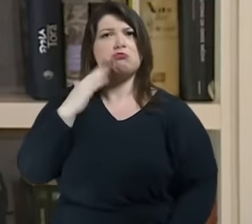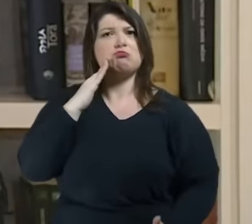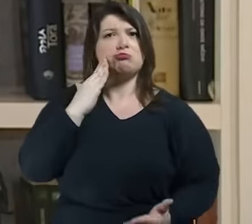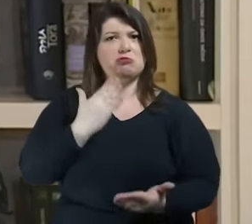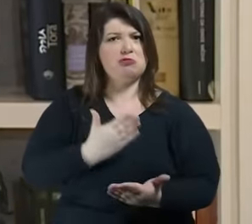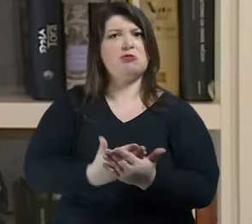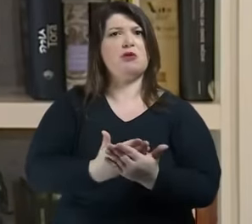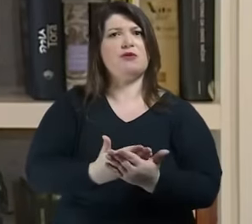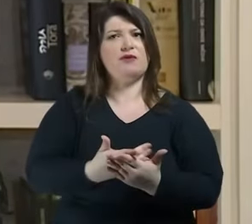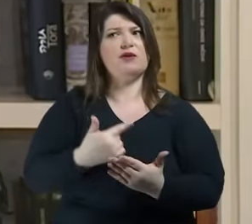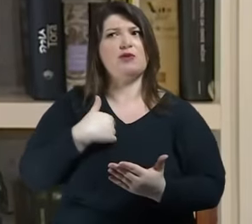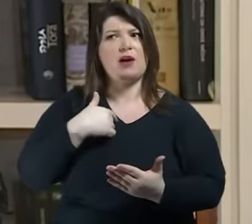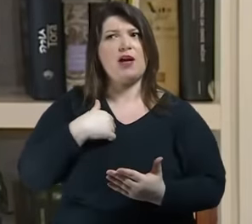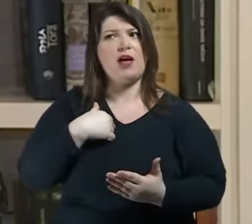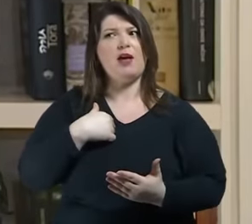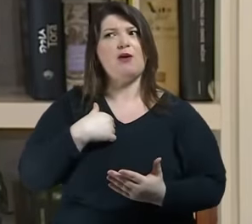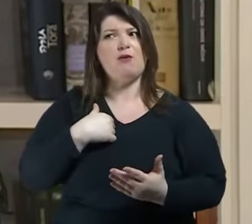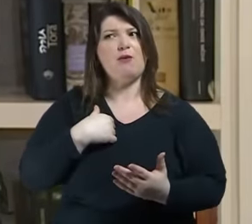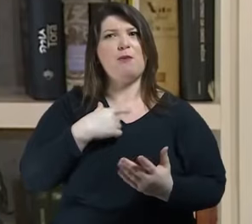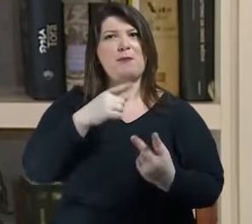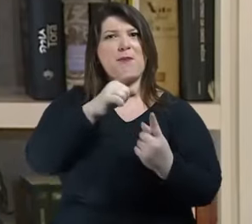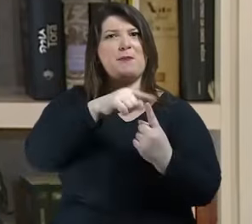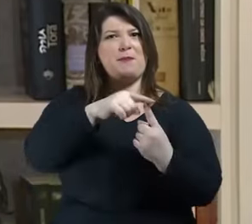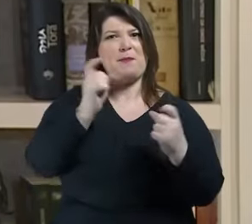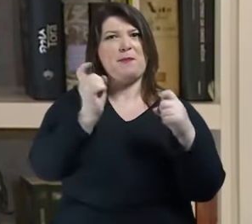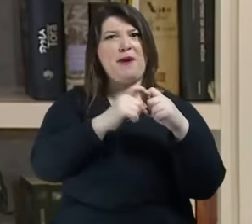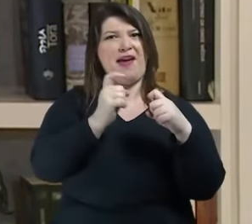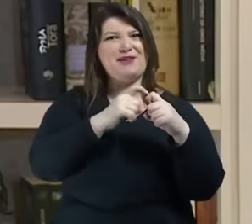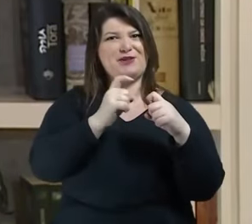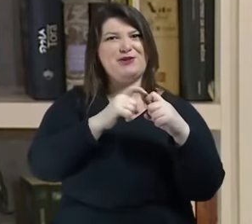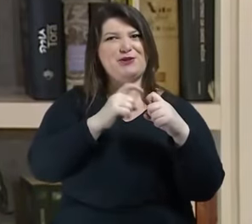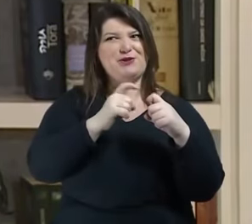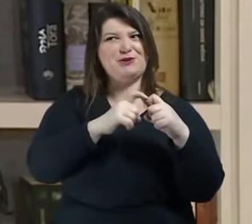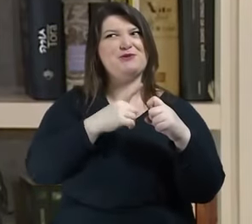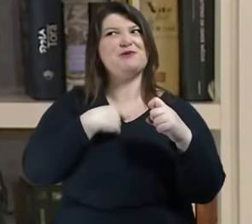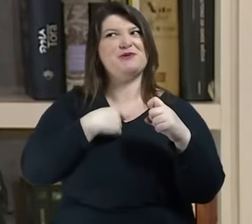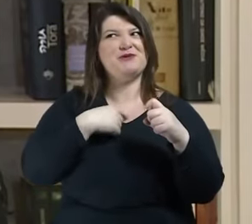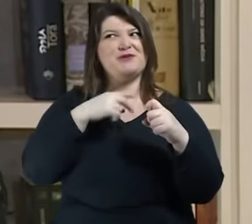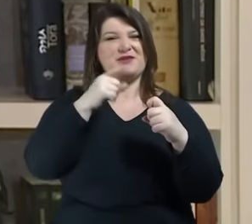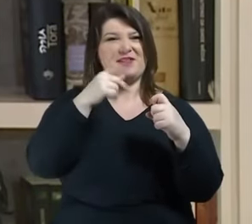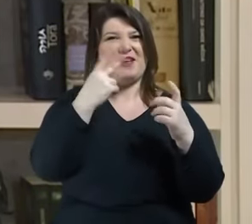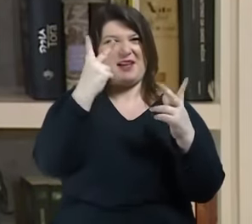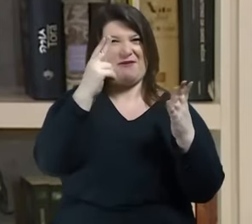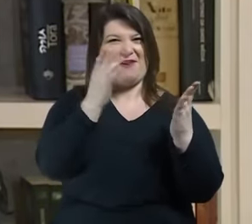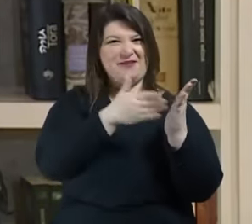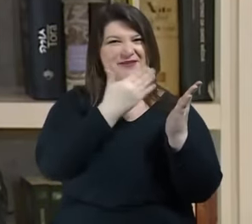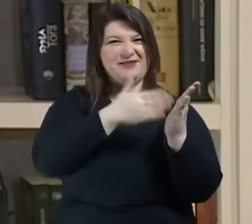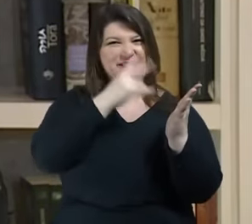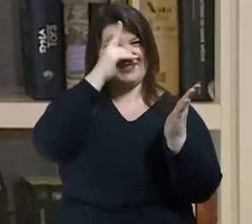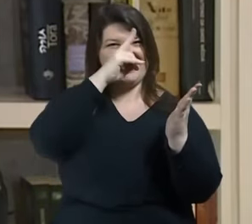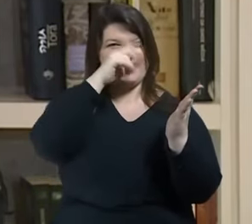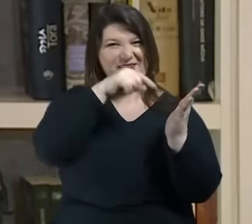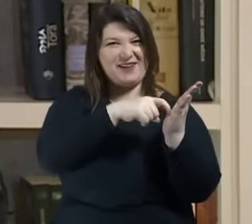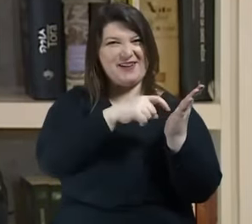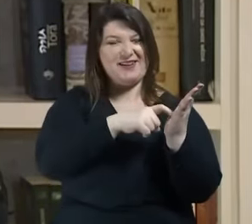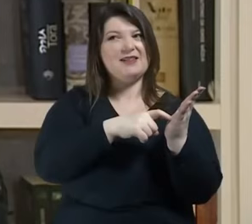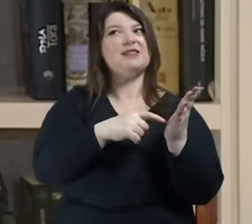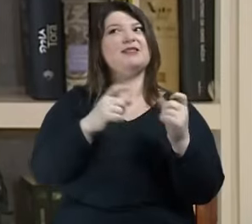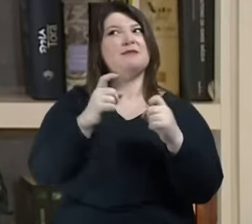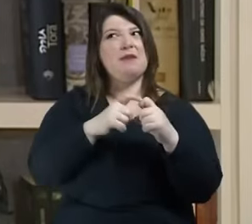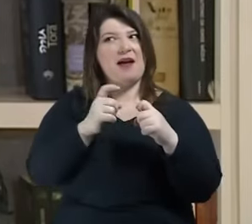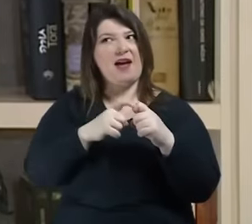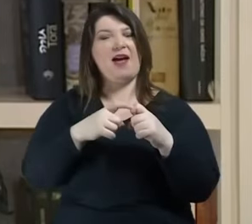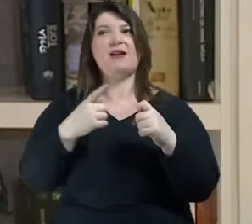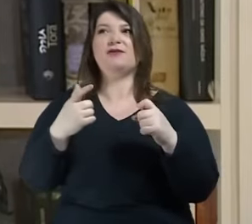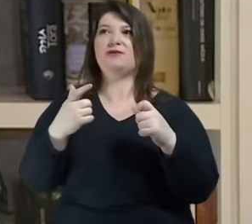doutor Vitor ou seja o médico estudado nas melhores universidades cientista natureza de uma grande família